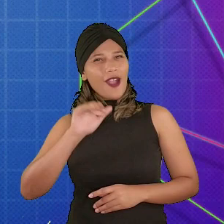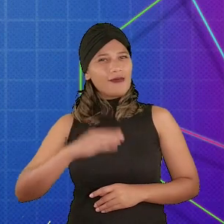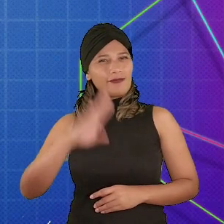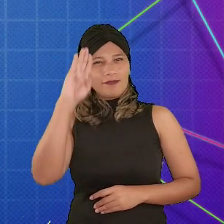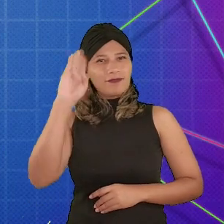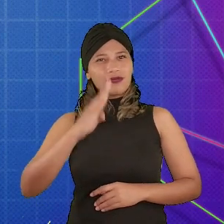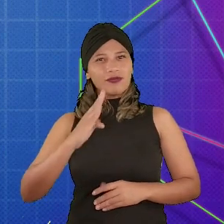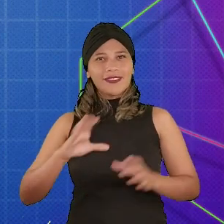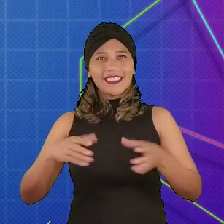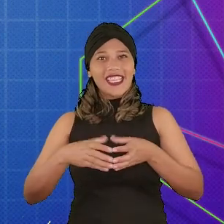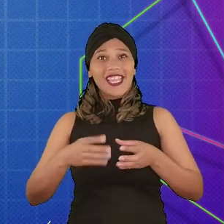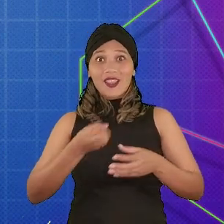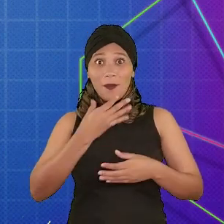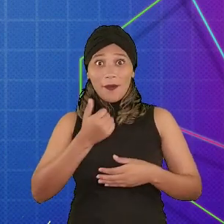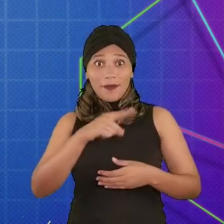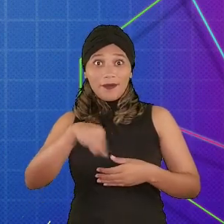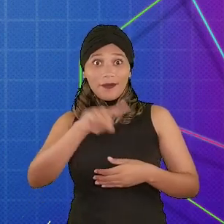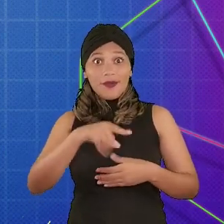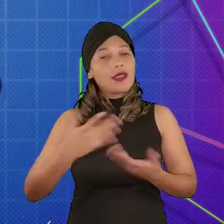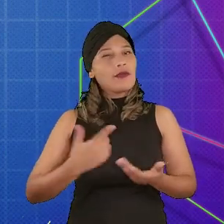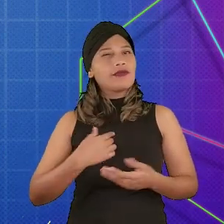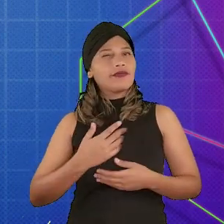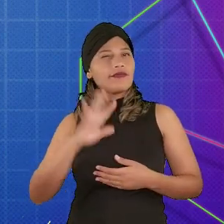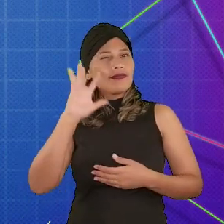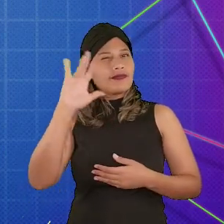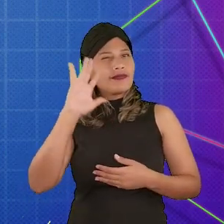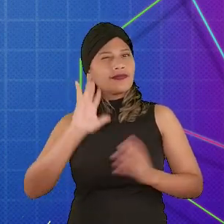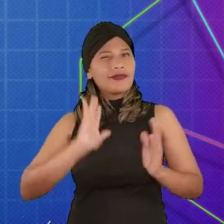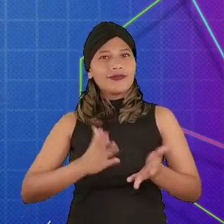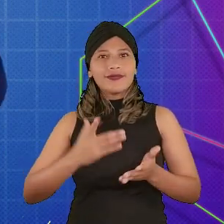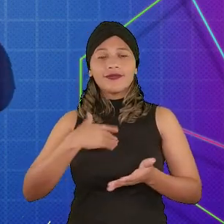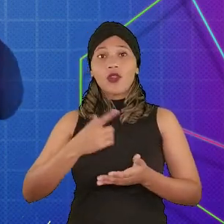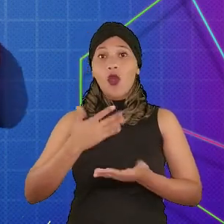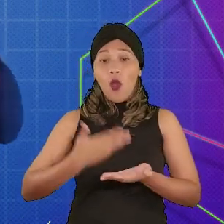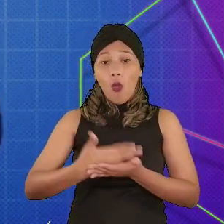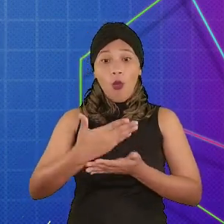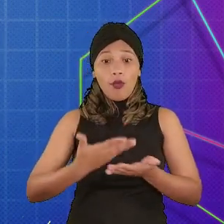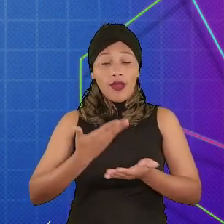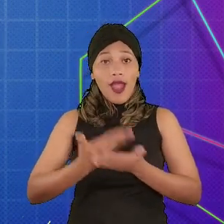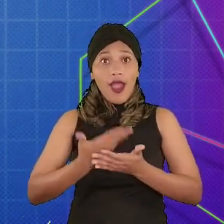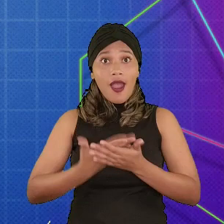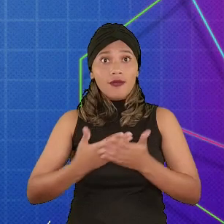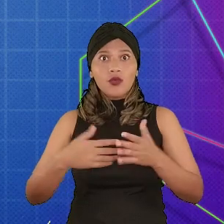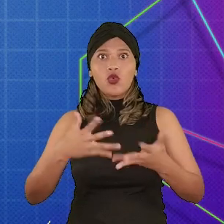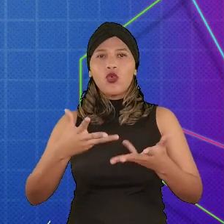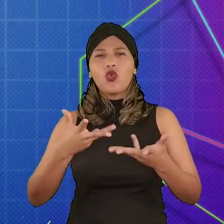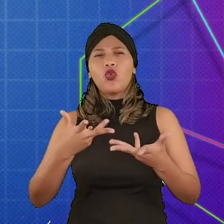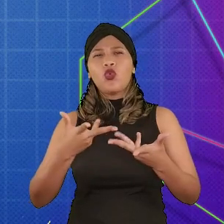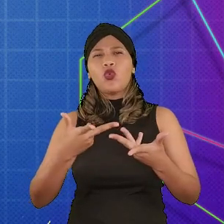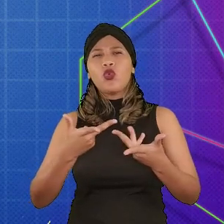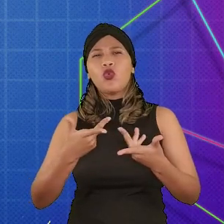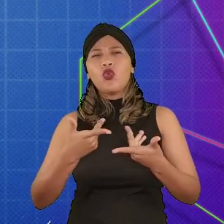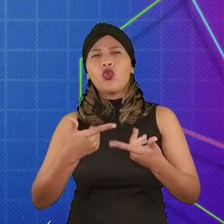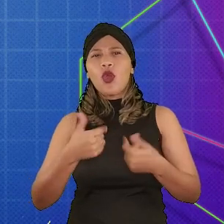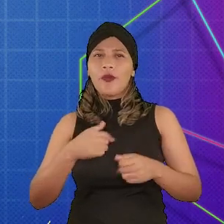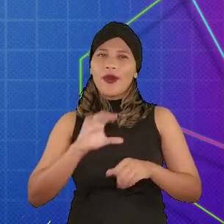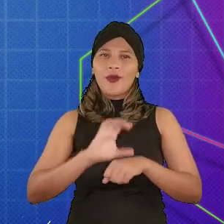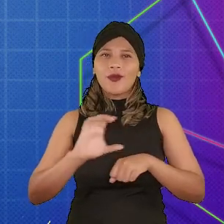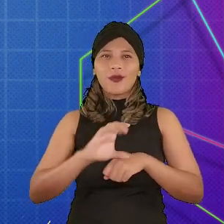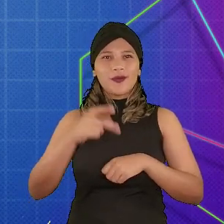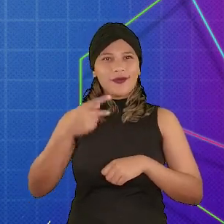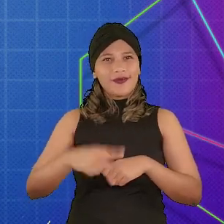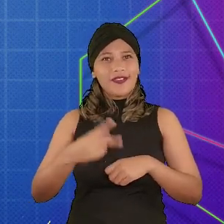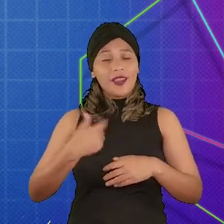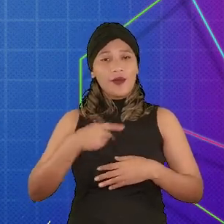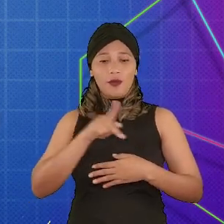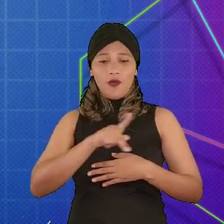Salve família, tudo tranquilo com vocês? Como vocês já devem imaginar, hoje a gente está começando mais uma das nossas maravilhosas aulas aqui da